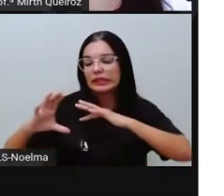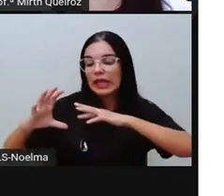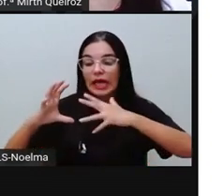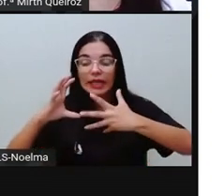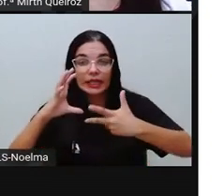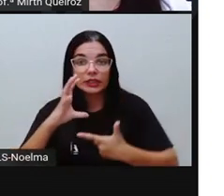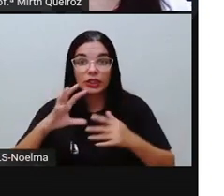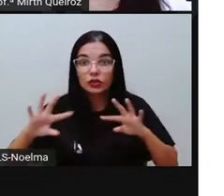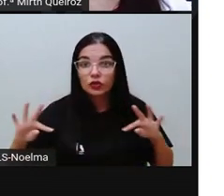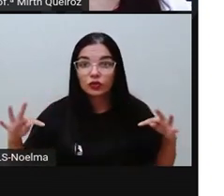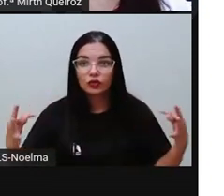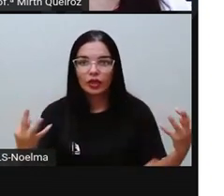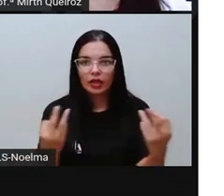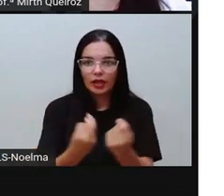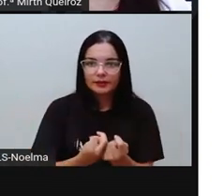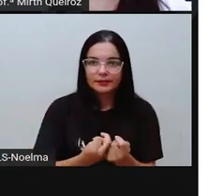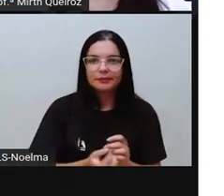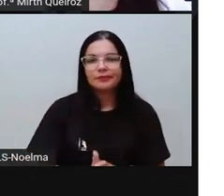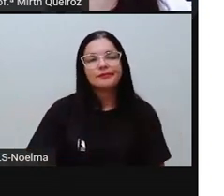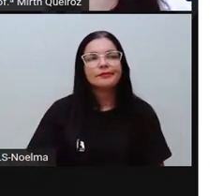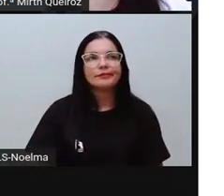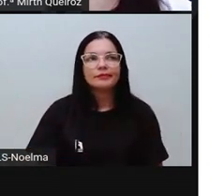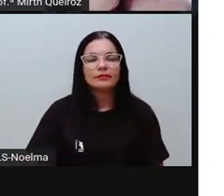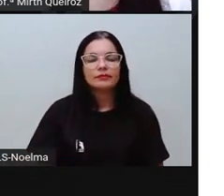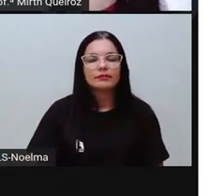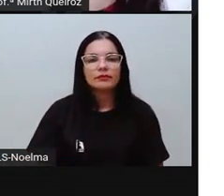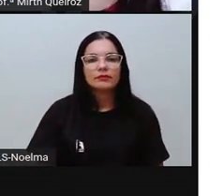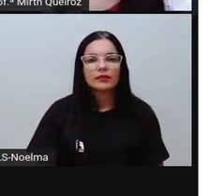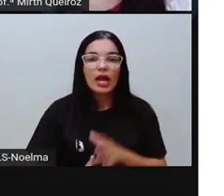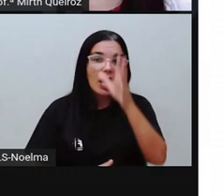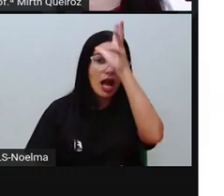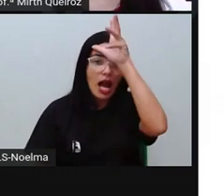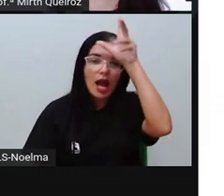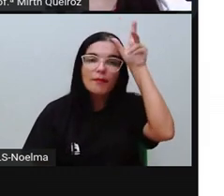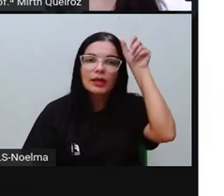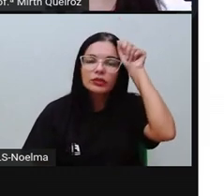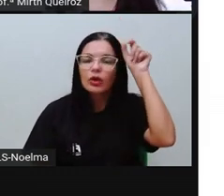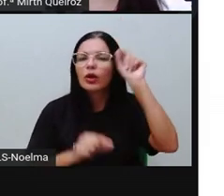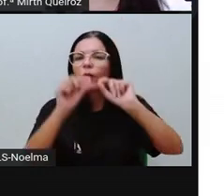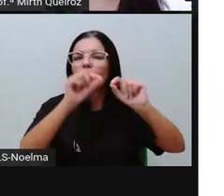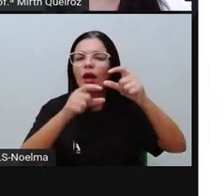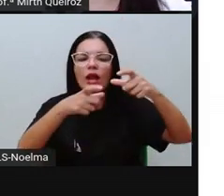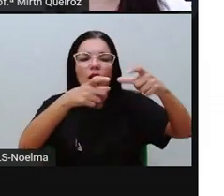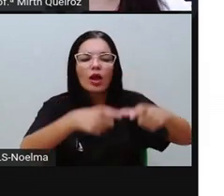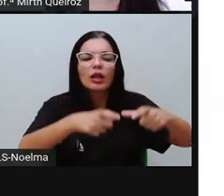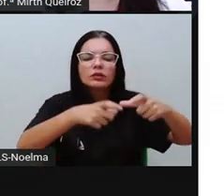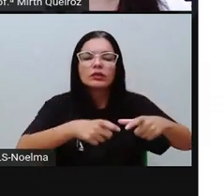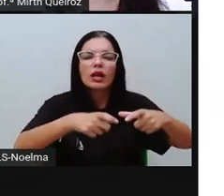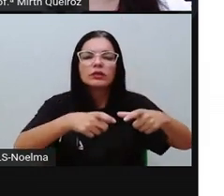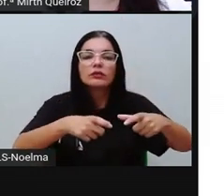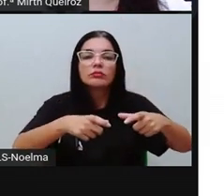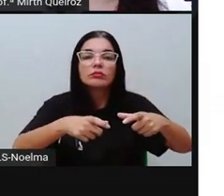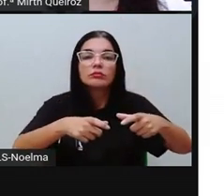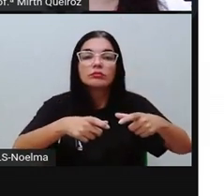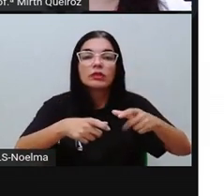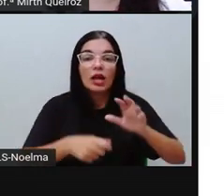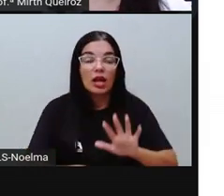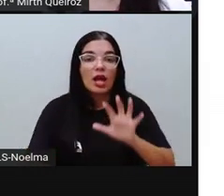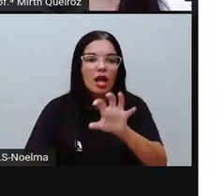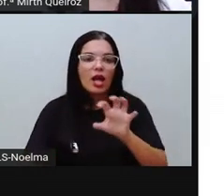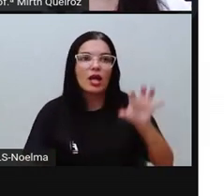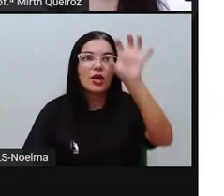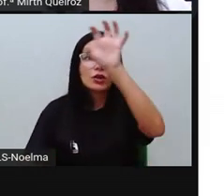Características gerais. A Amazônia, né? Está localizada na região norte